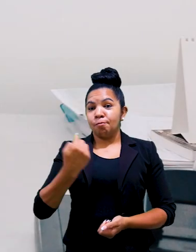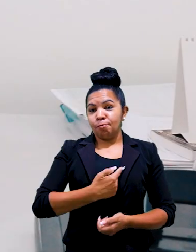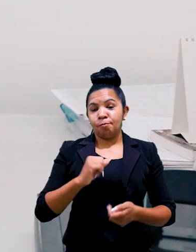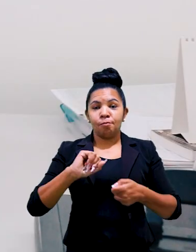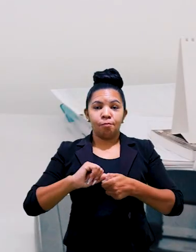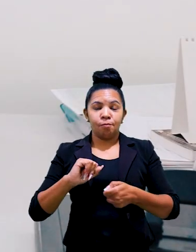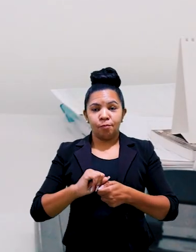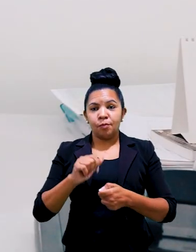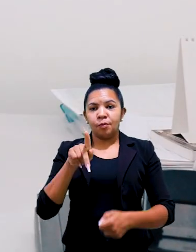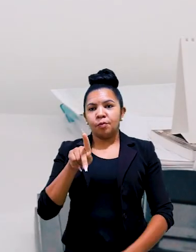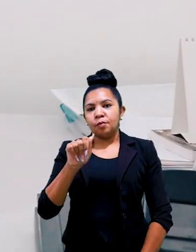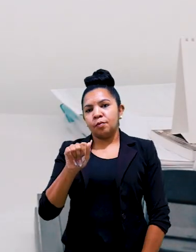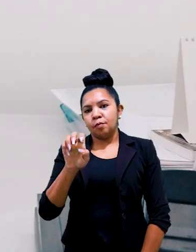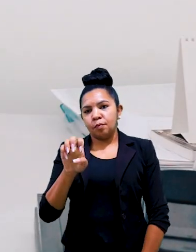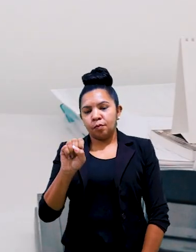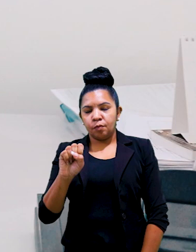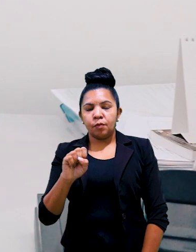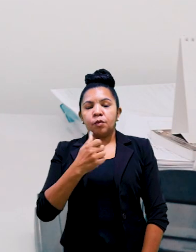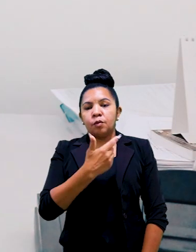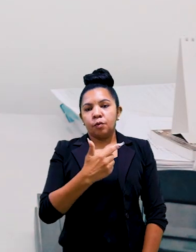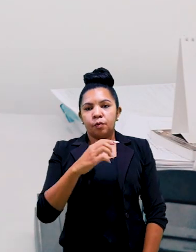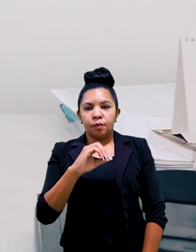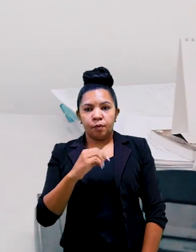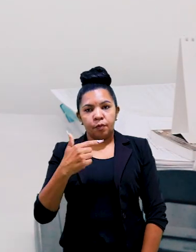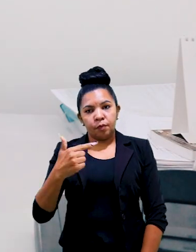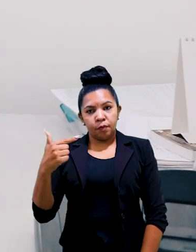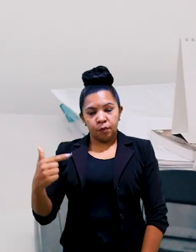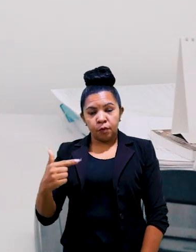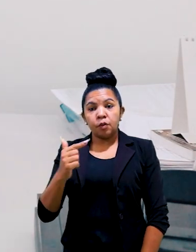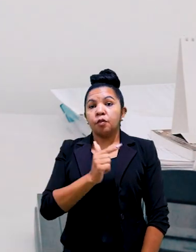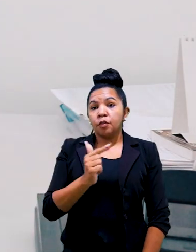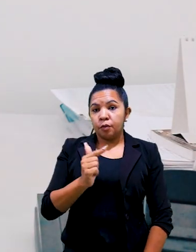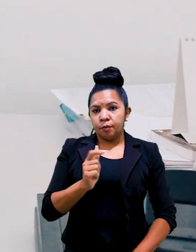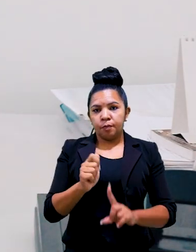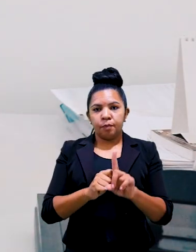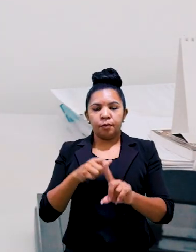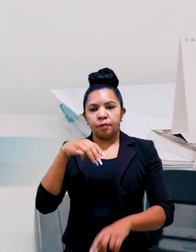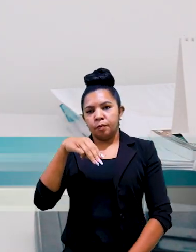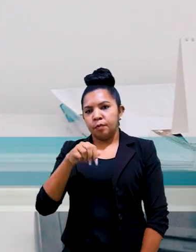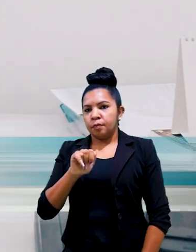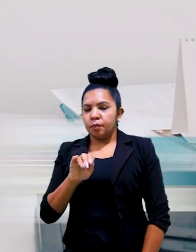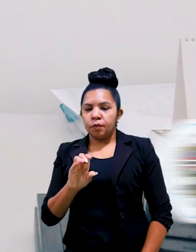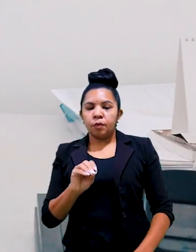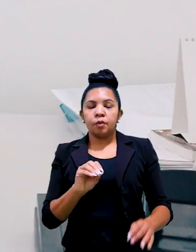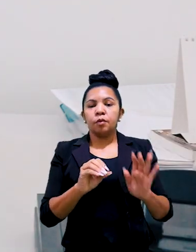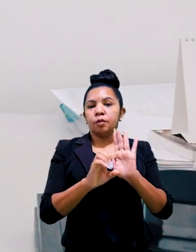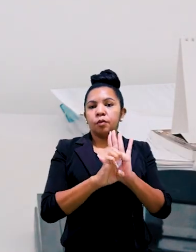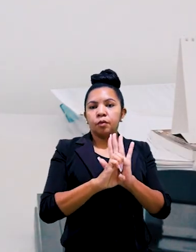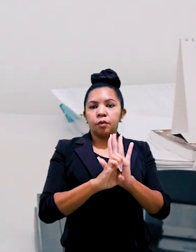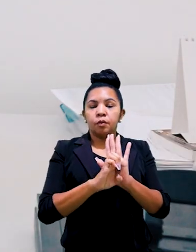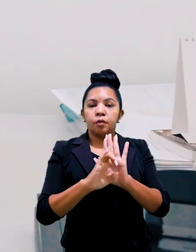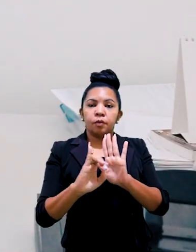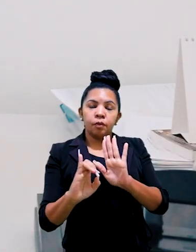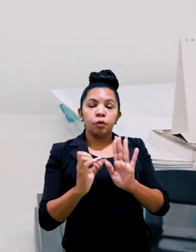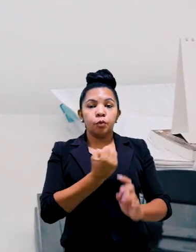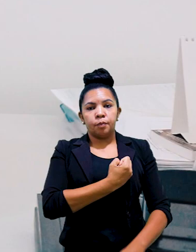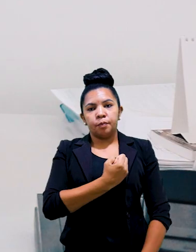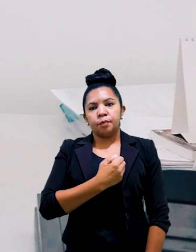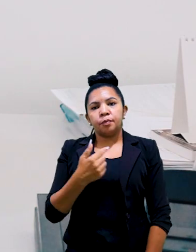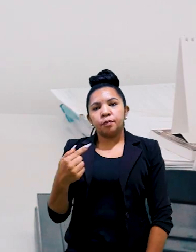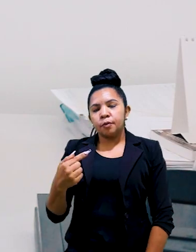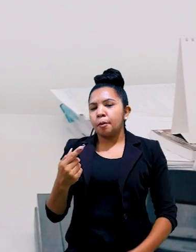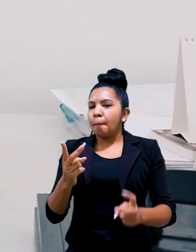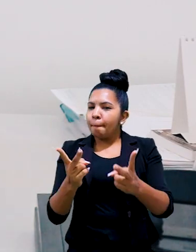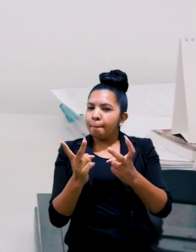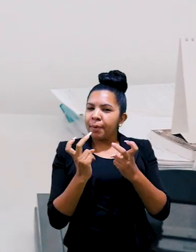Nós realizamos o Paz 2022, 22 de maio, paralelamente um edital de isenção, edital número 7.